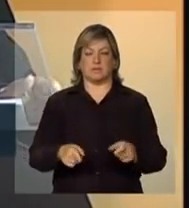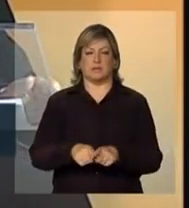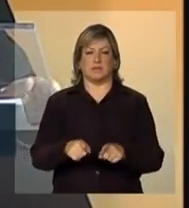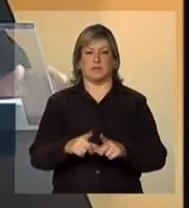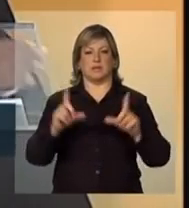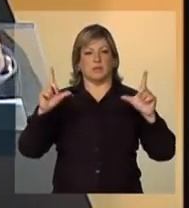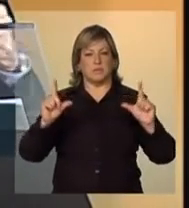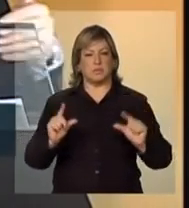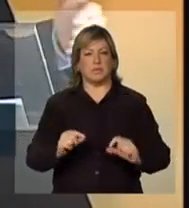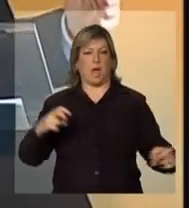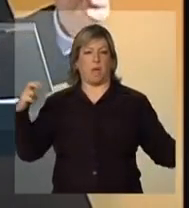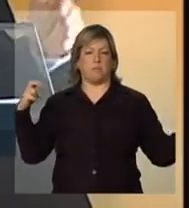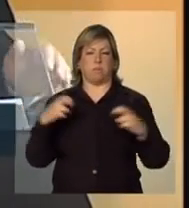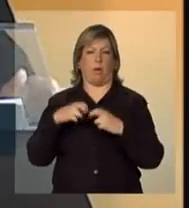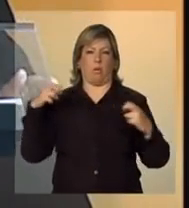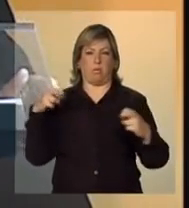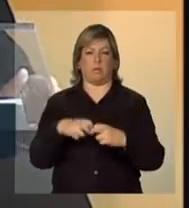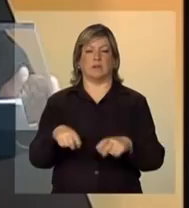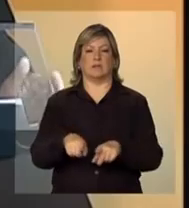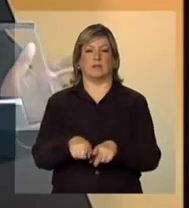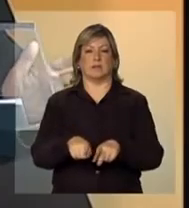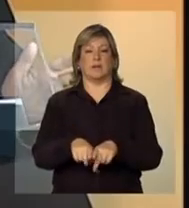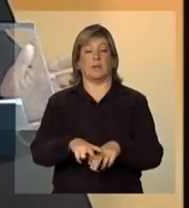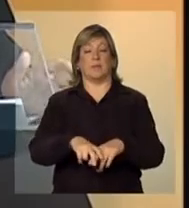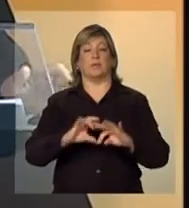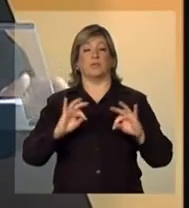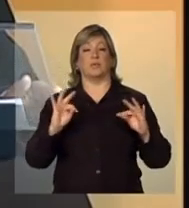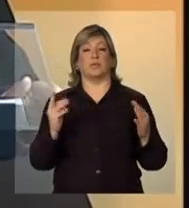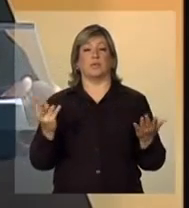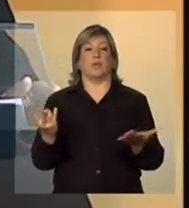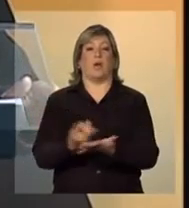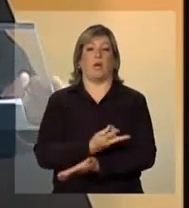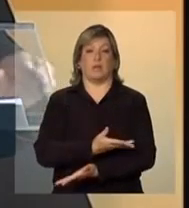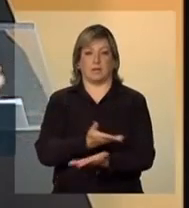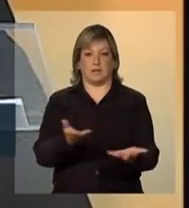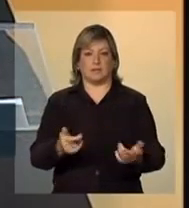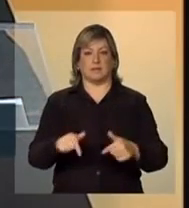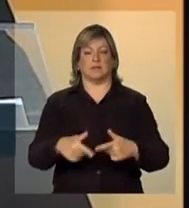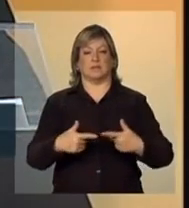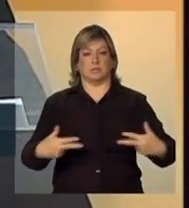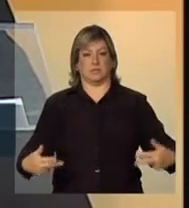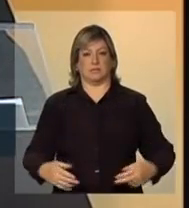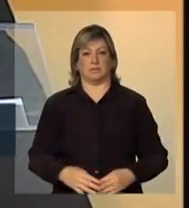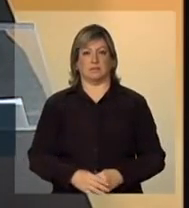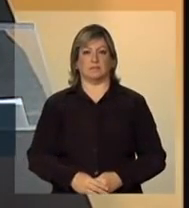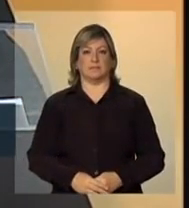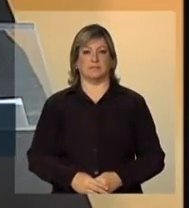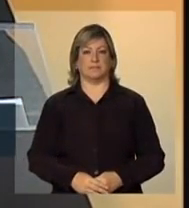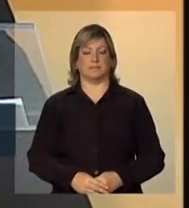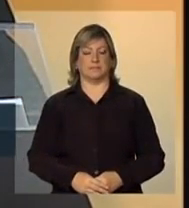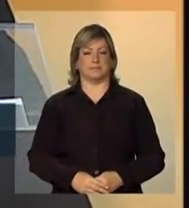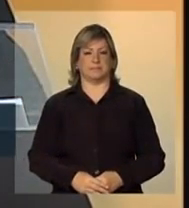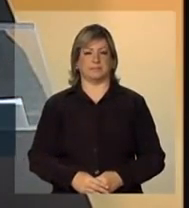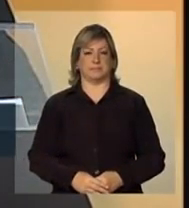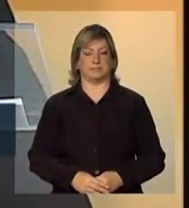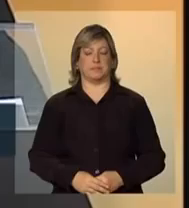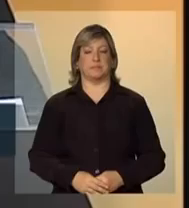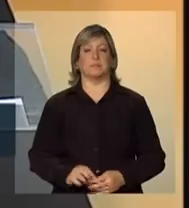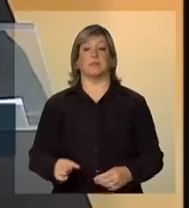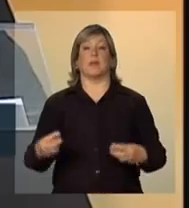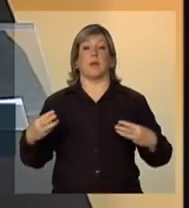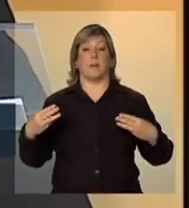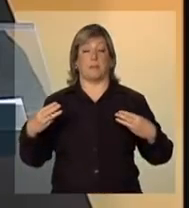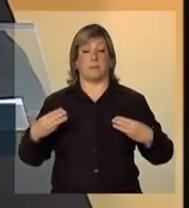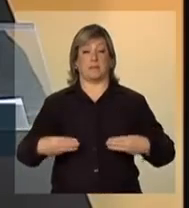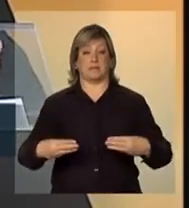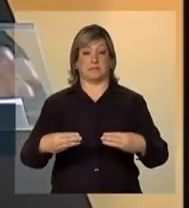acidentes, com todas as consequências derivadas desses acidentes. E o Ministério dos